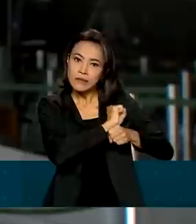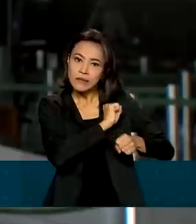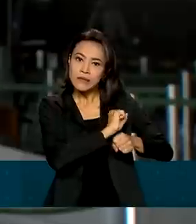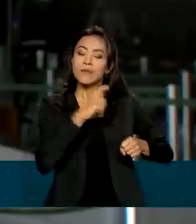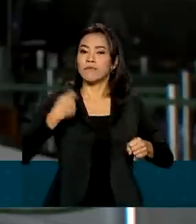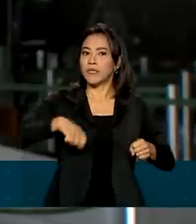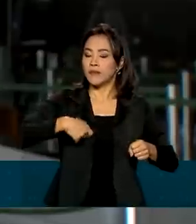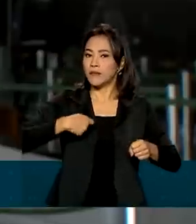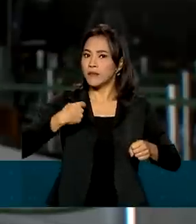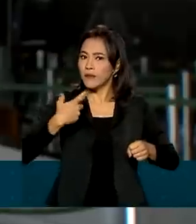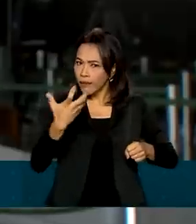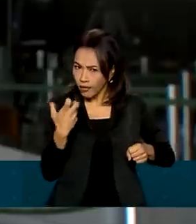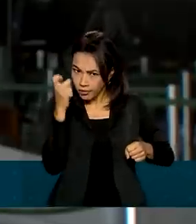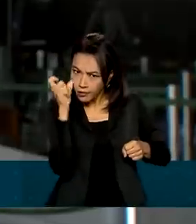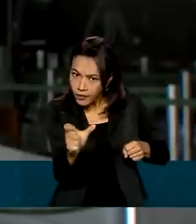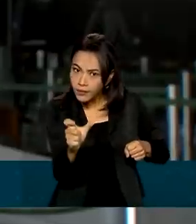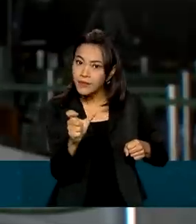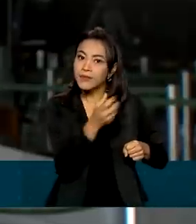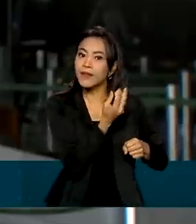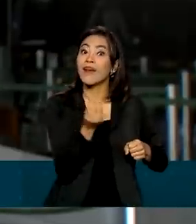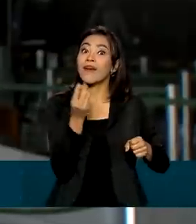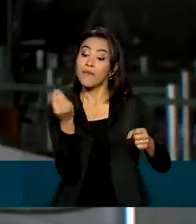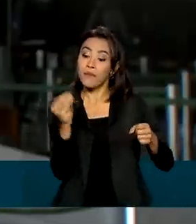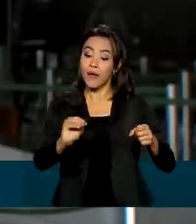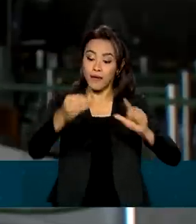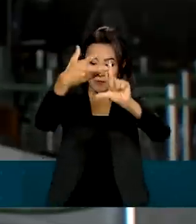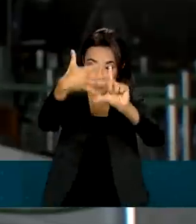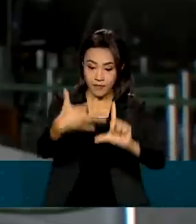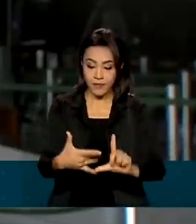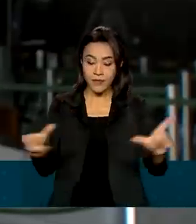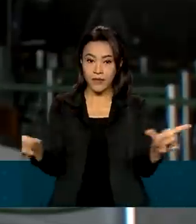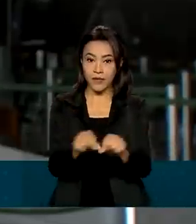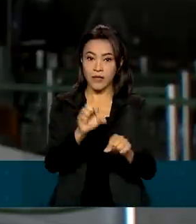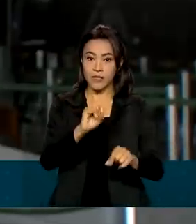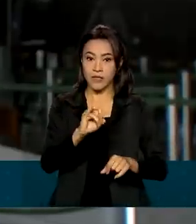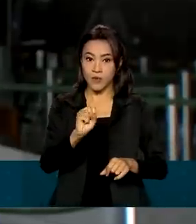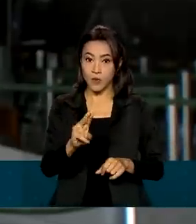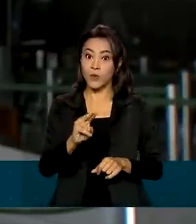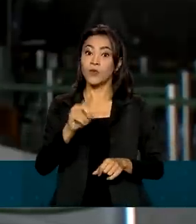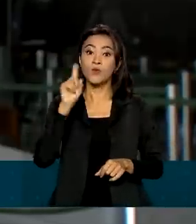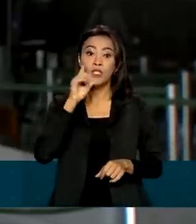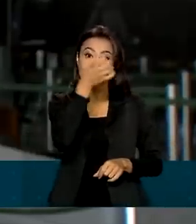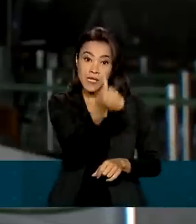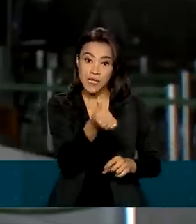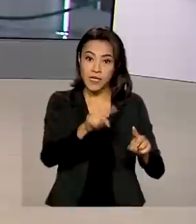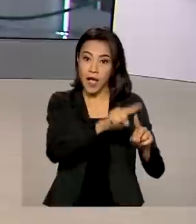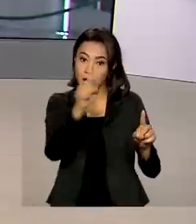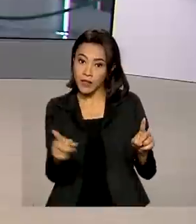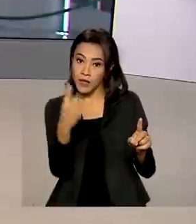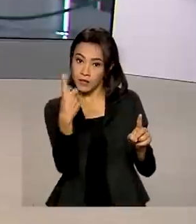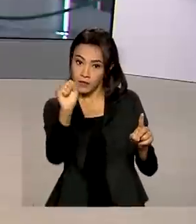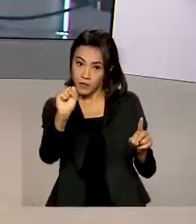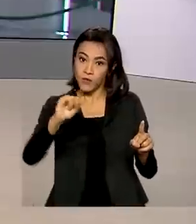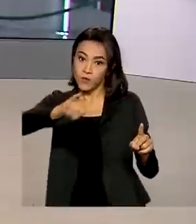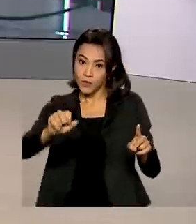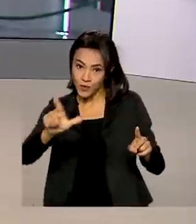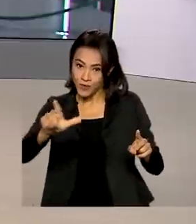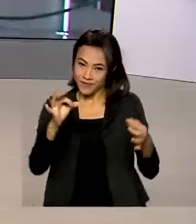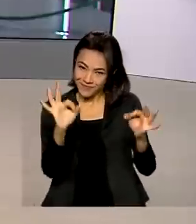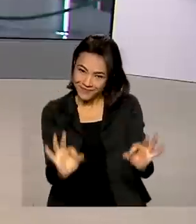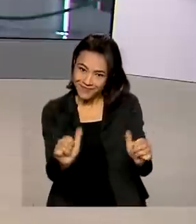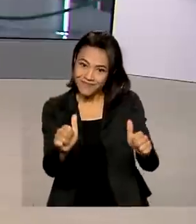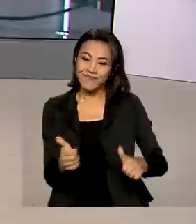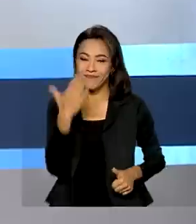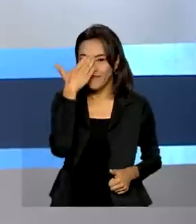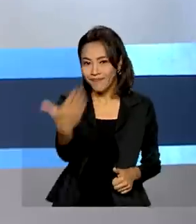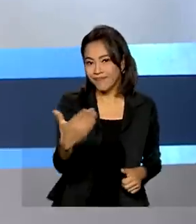manifestar interesse aí na página do Sisu no período de 6 a 18 de julho, Renata. Tá certo, Glauco. Muito obrigada pelas